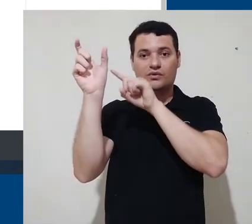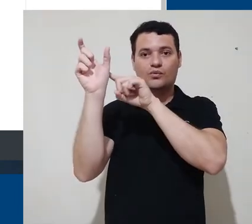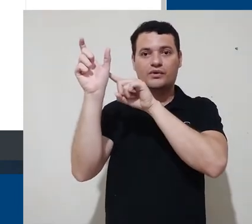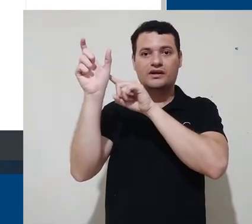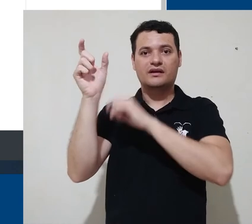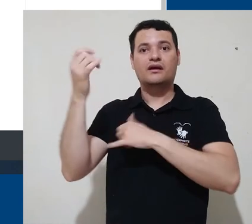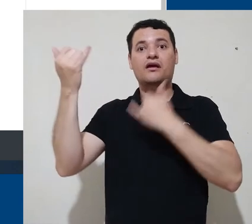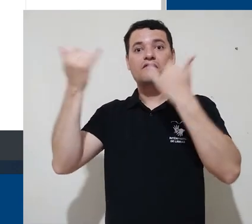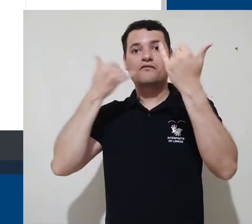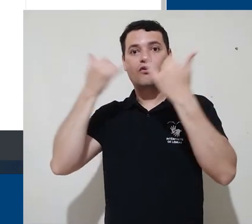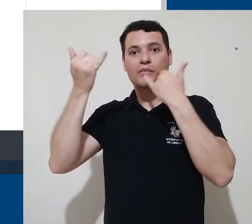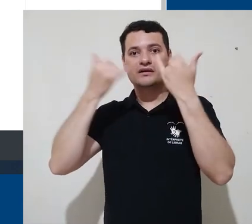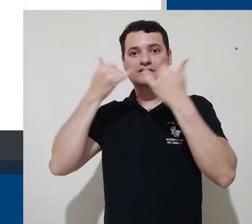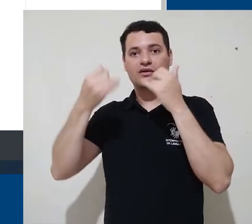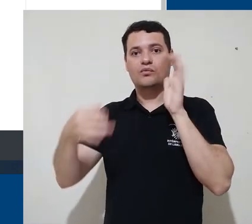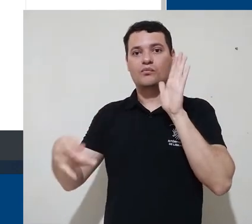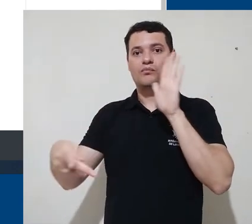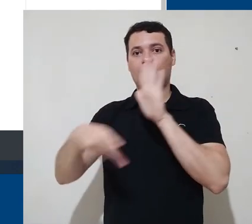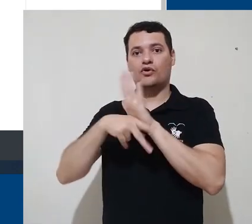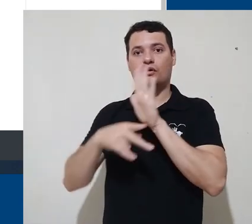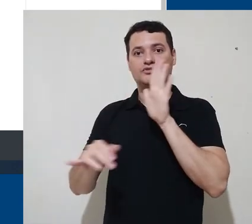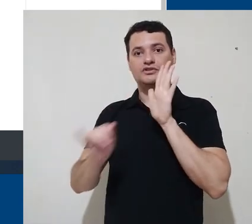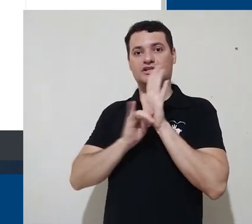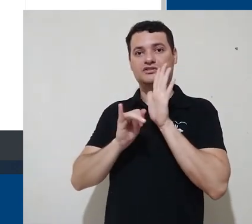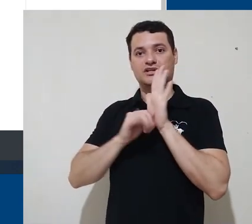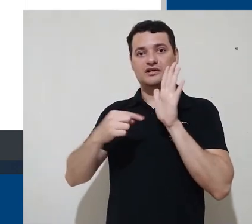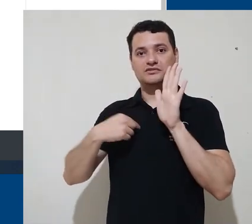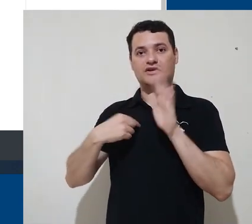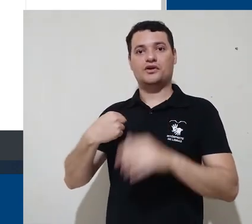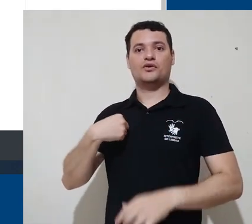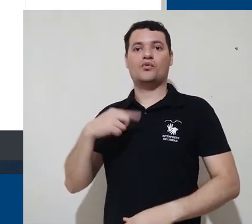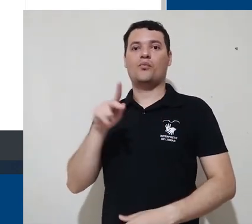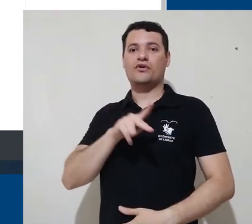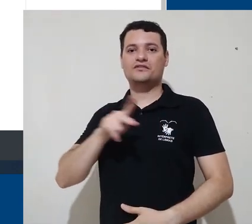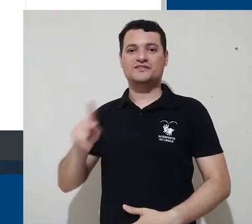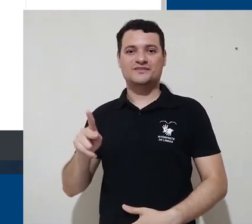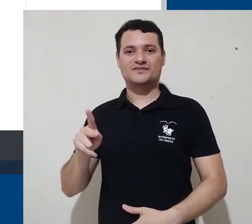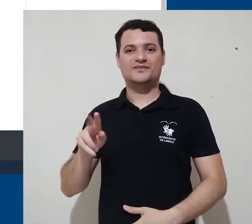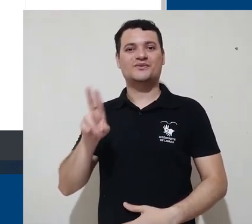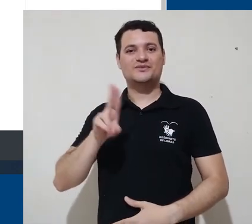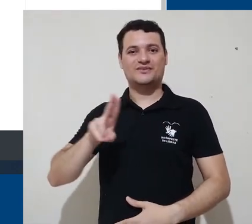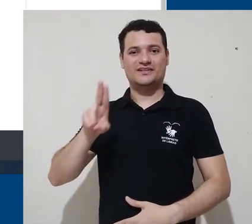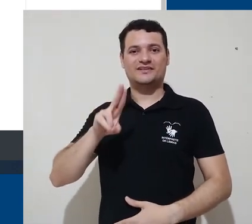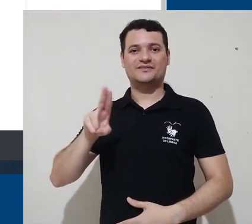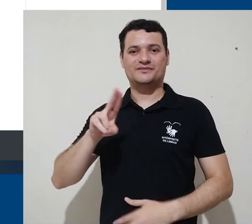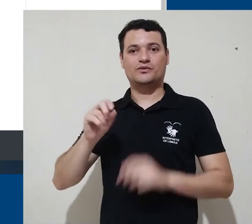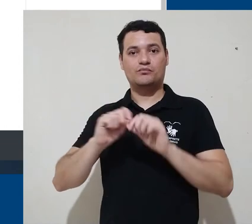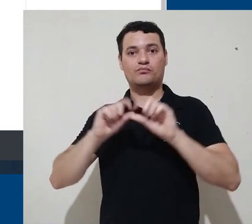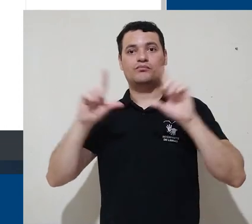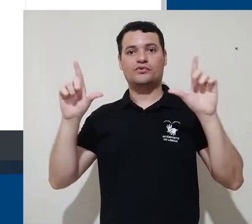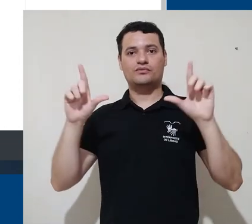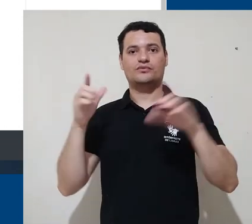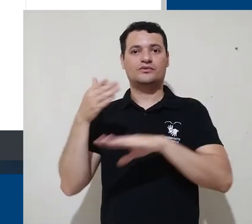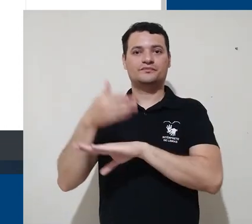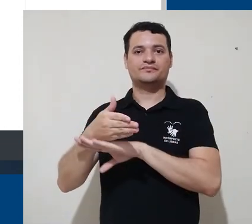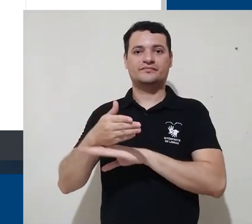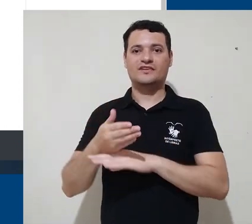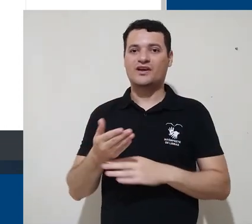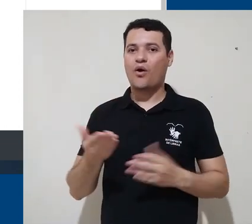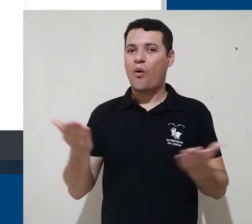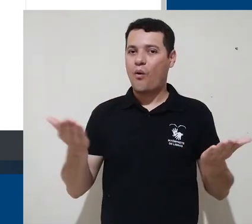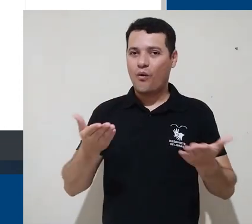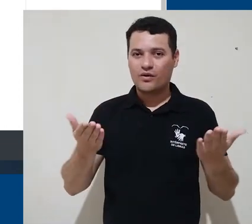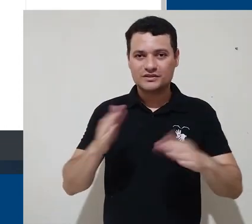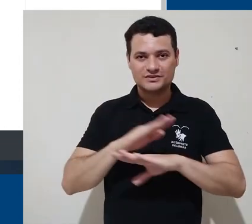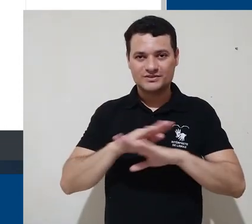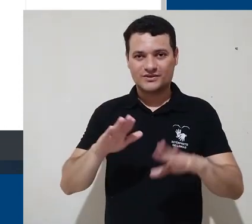que eu agora tenho os meus dados de identificação, ou seja, eu sou o professor, no caso, o usuário professor que está logado. E